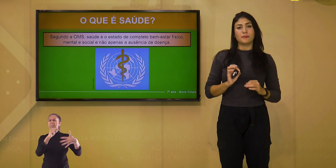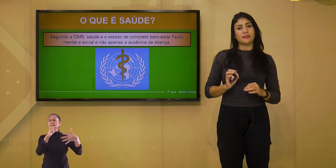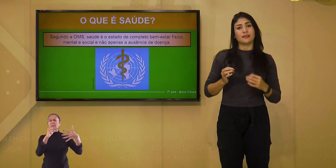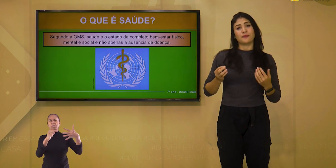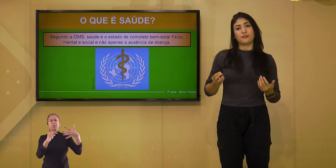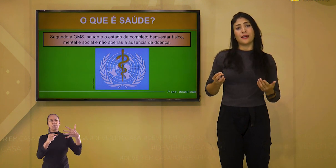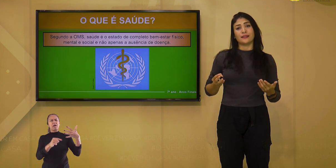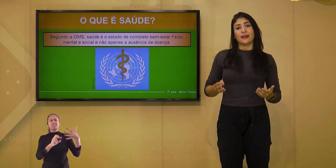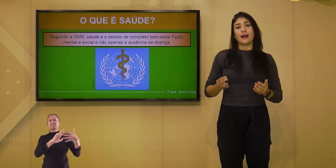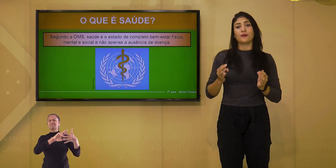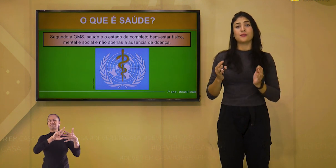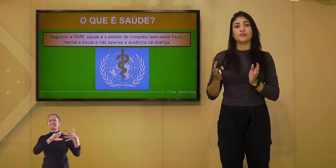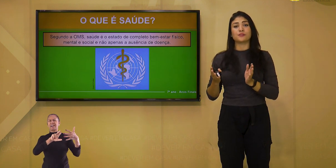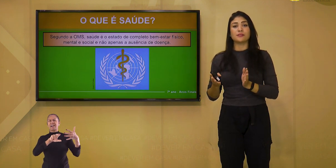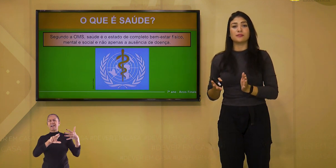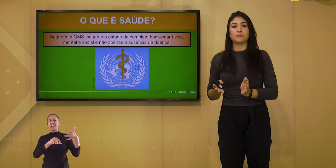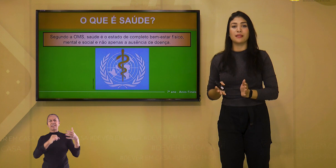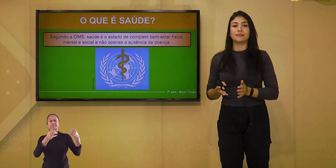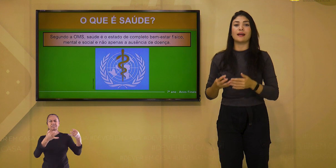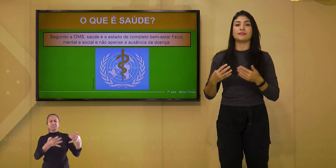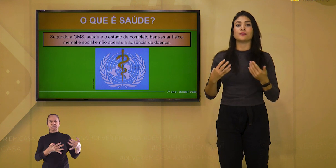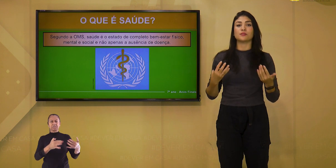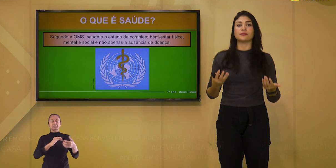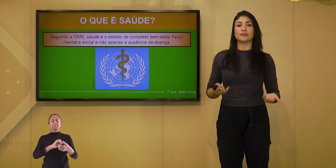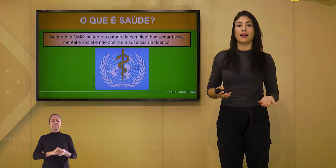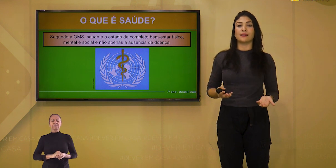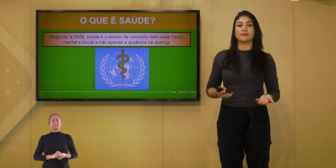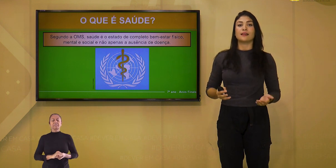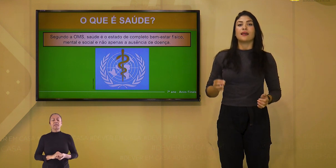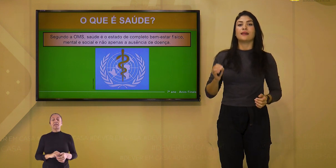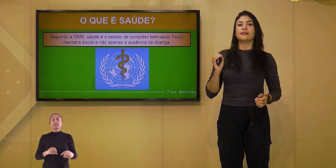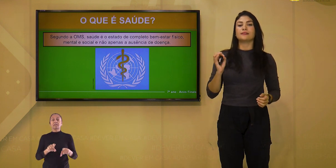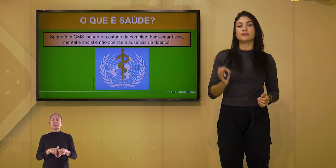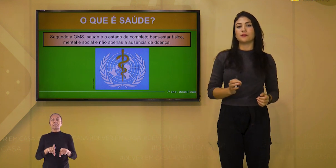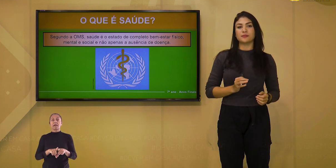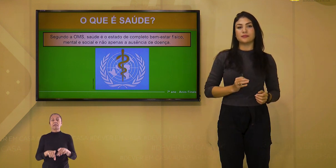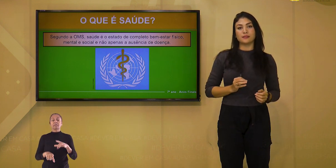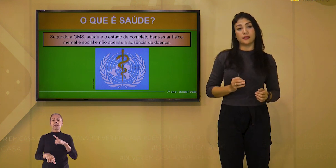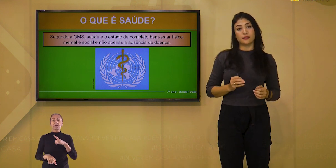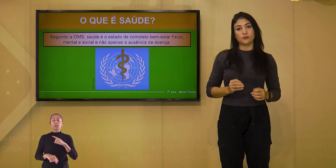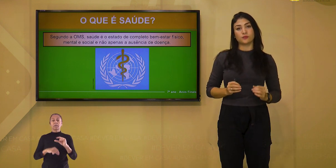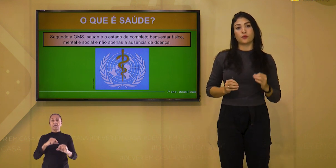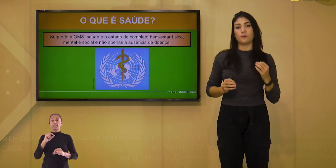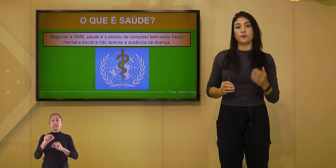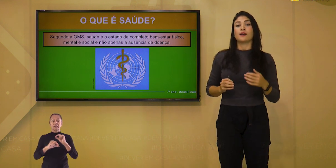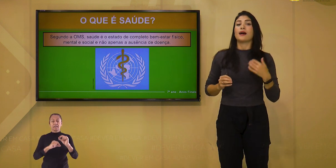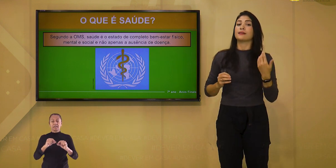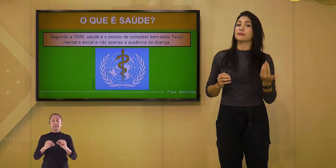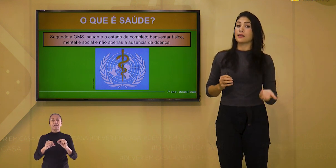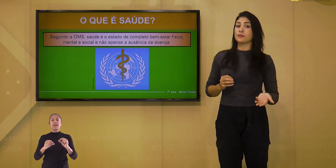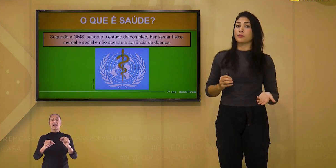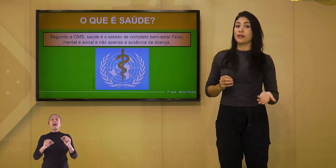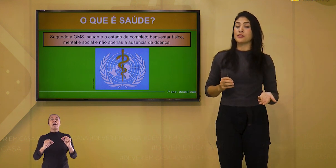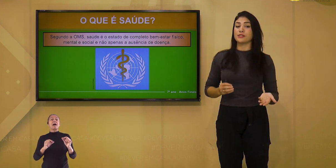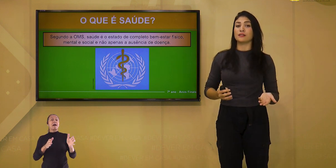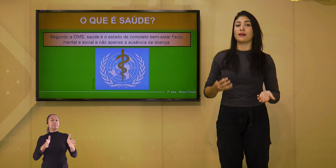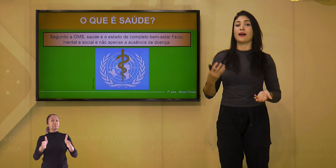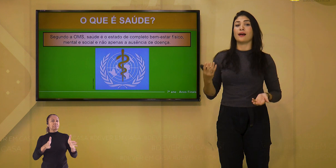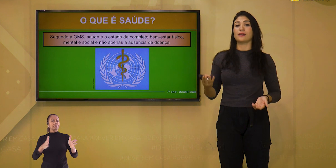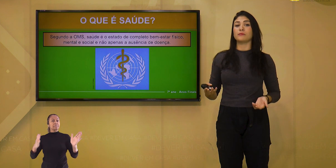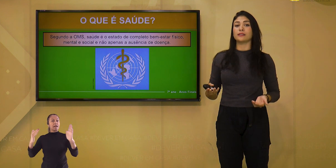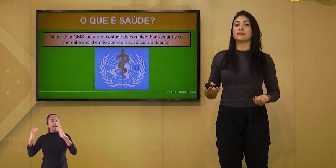E também se refere a condições ambientais e sociais em que estamos inseridos, como acesso à